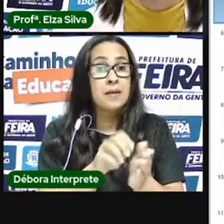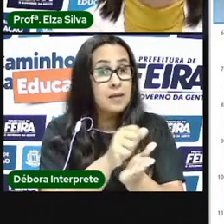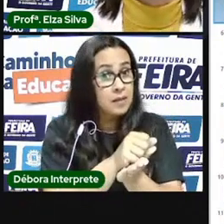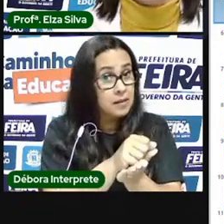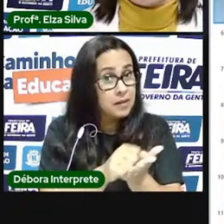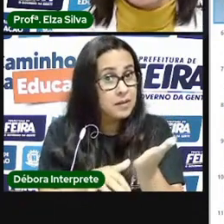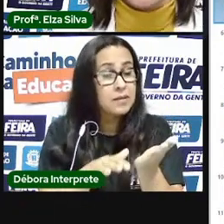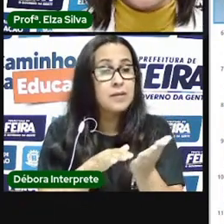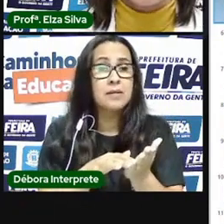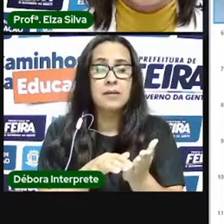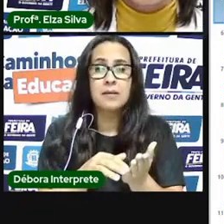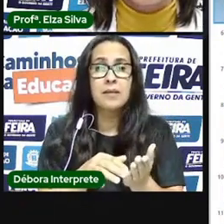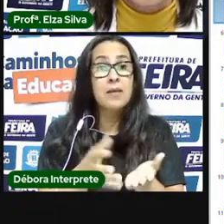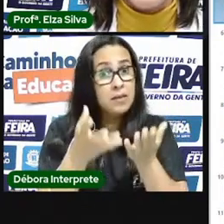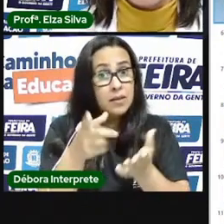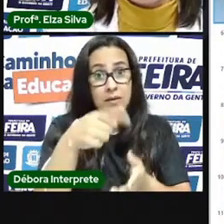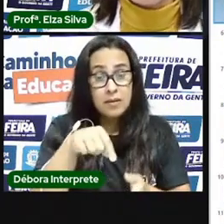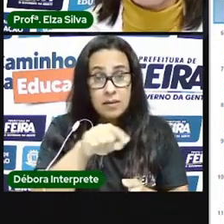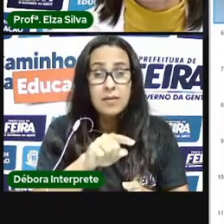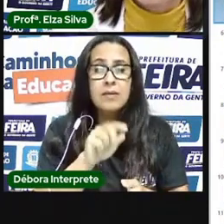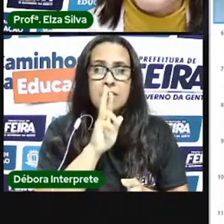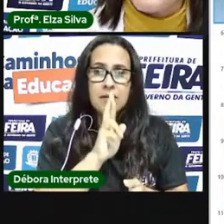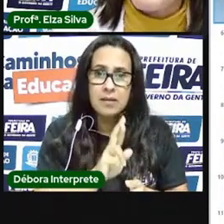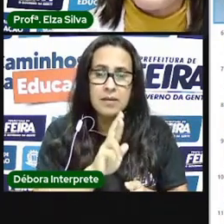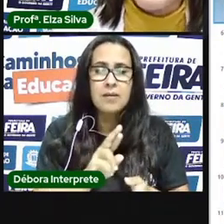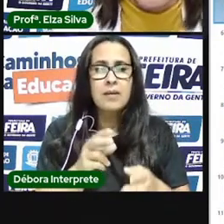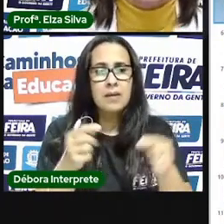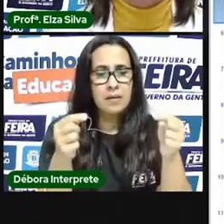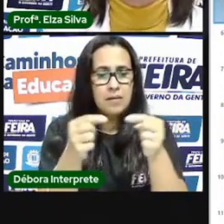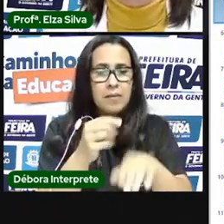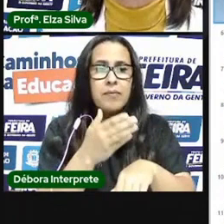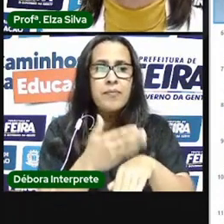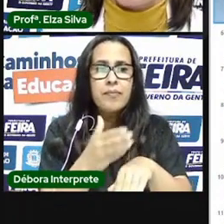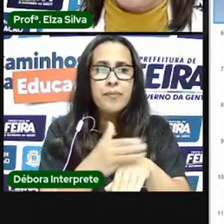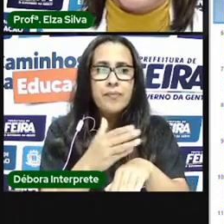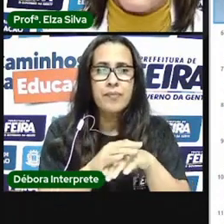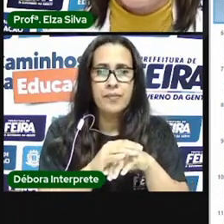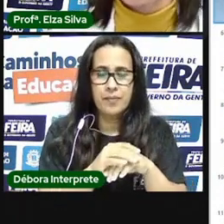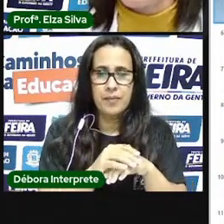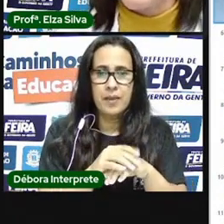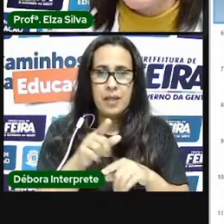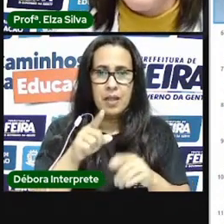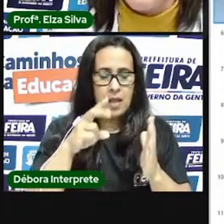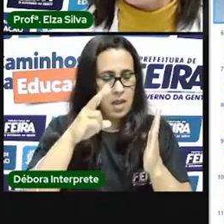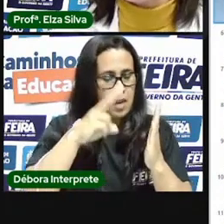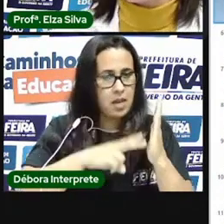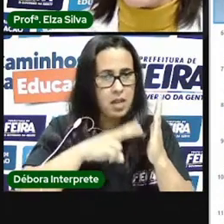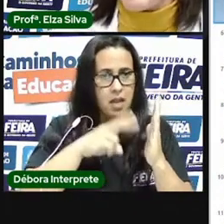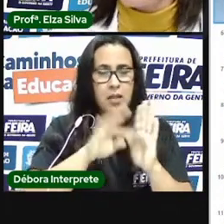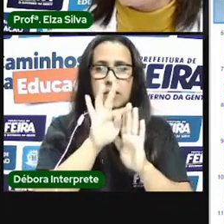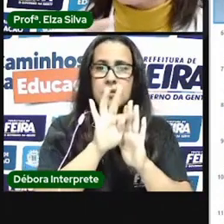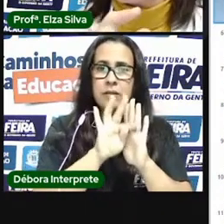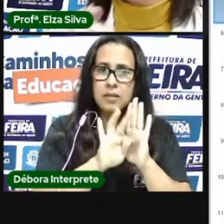ajuda você a aprender. Leia os textos e os enunciados das questões. Os